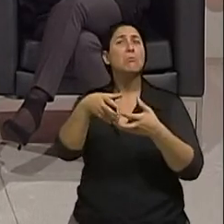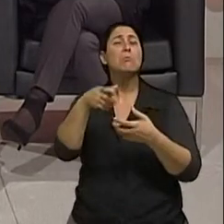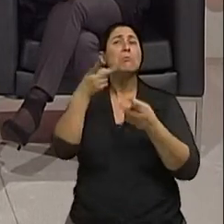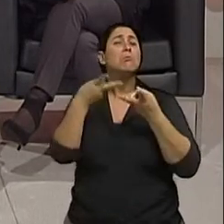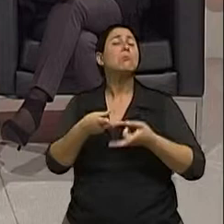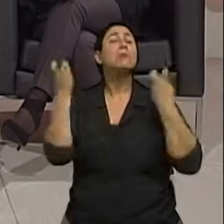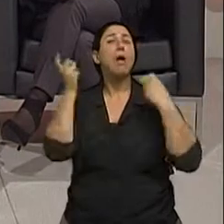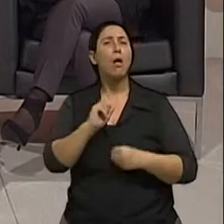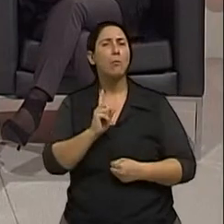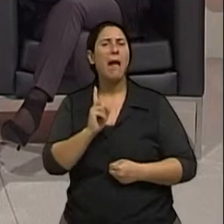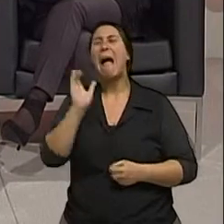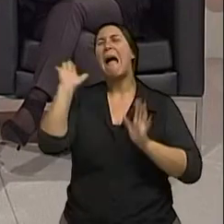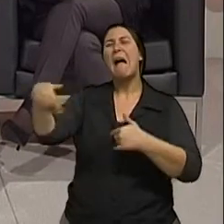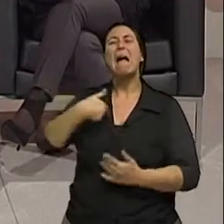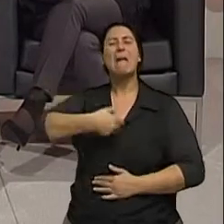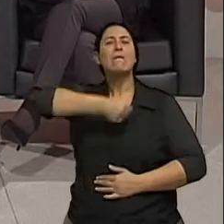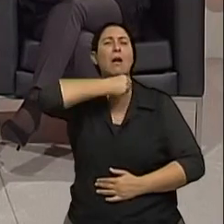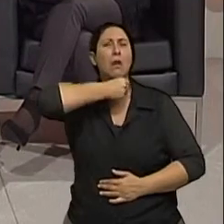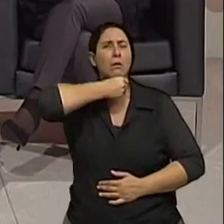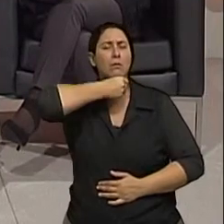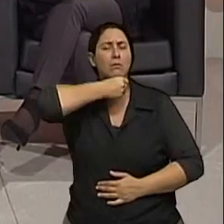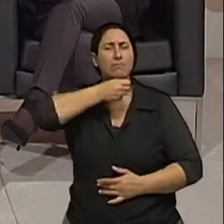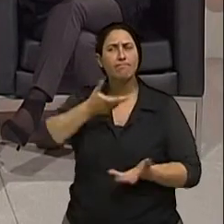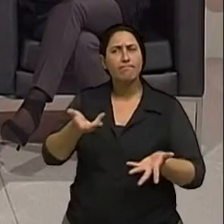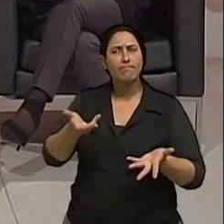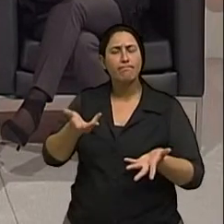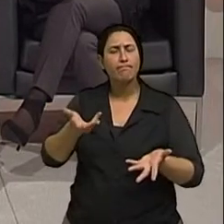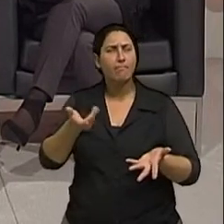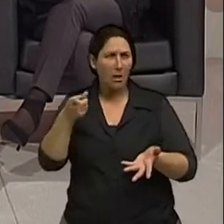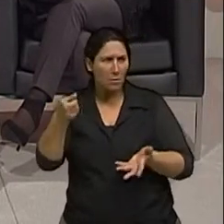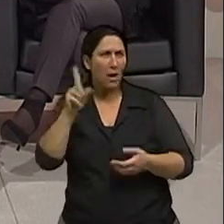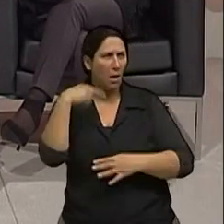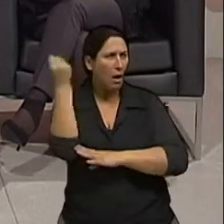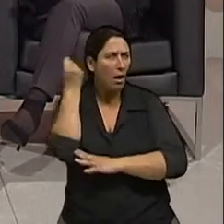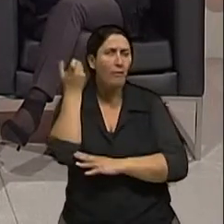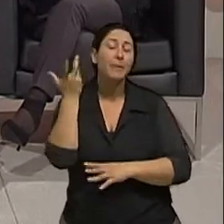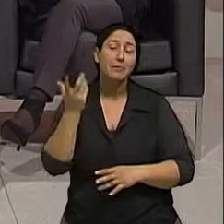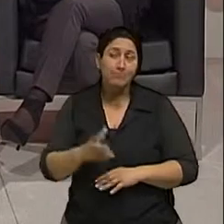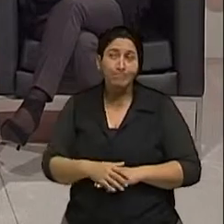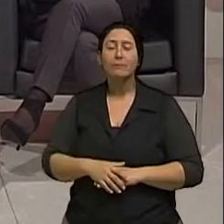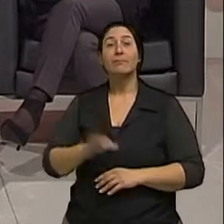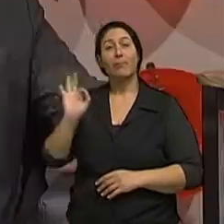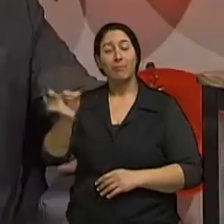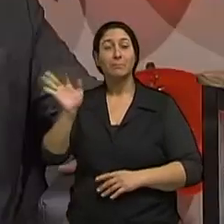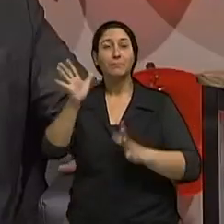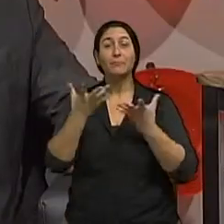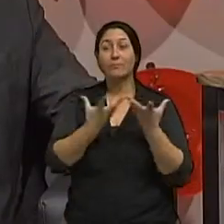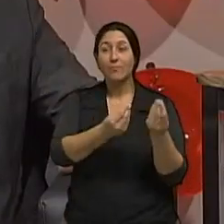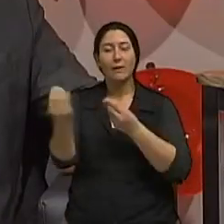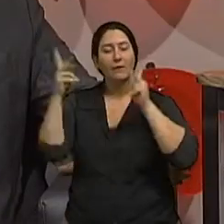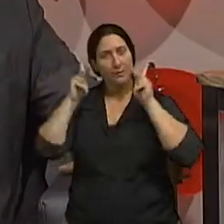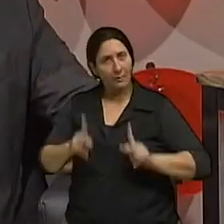as pessoas não levam em conta isso. Isso é um grande sinal, posso dizer, doutor? Sim, o que a população tem que saber é que